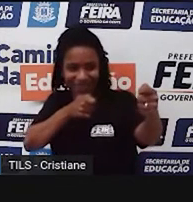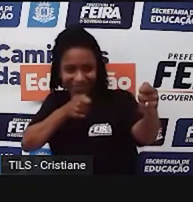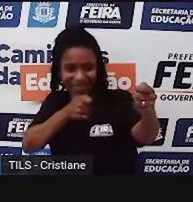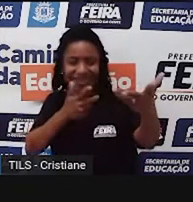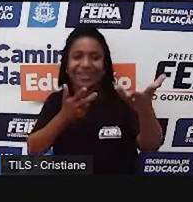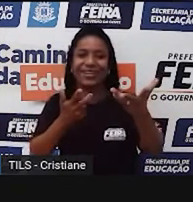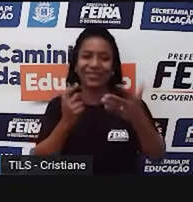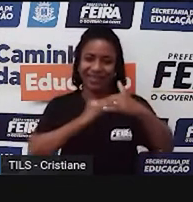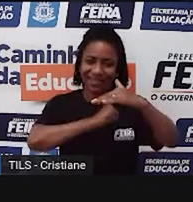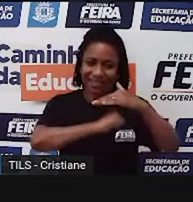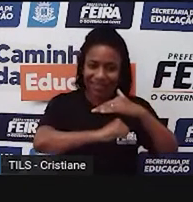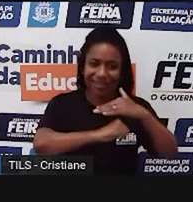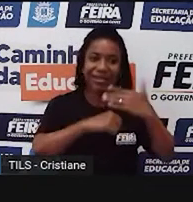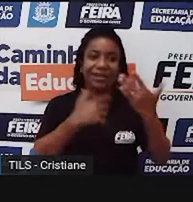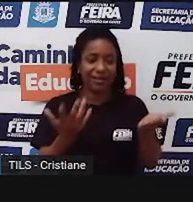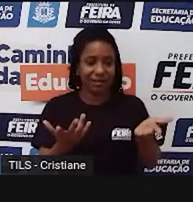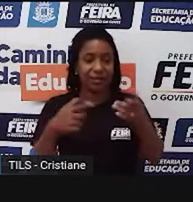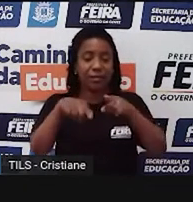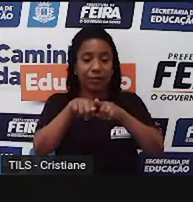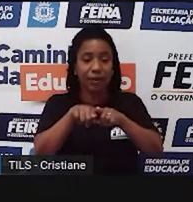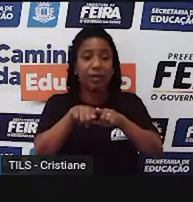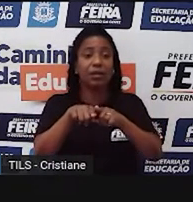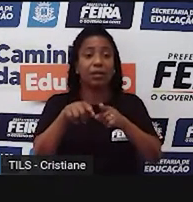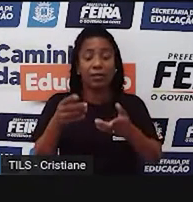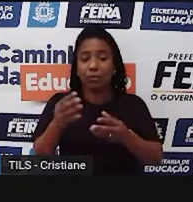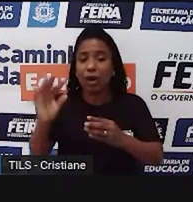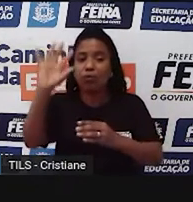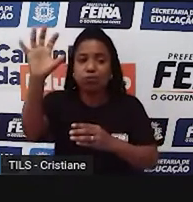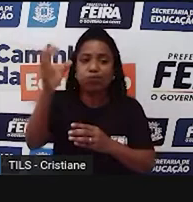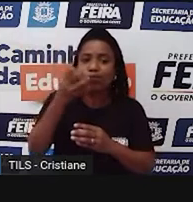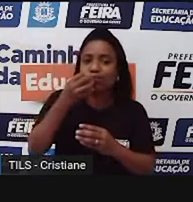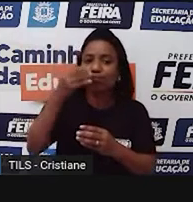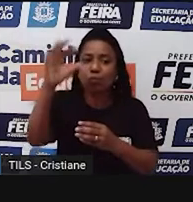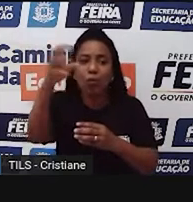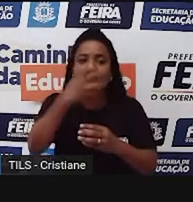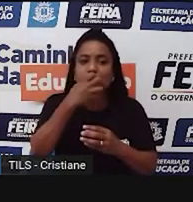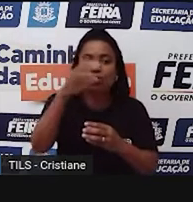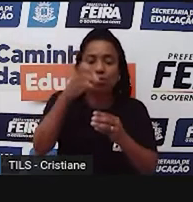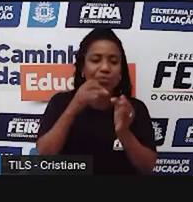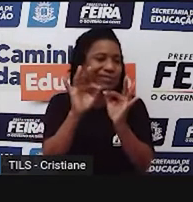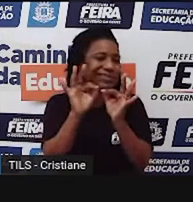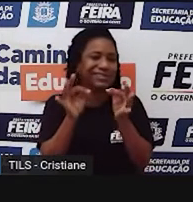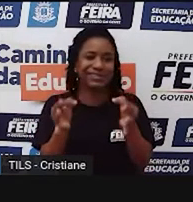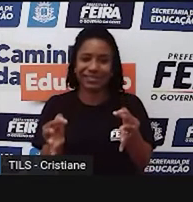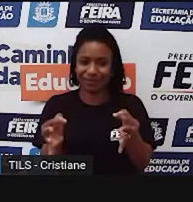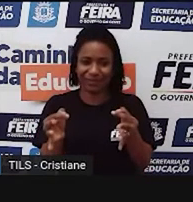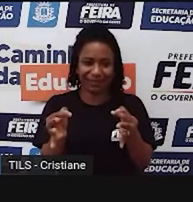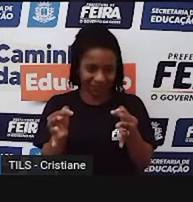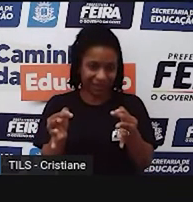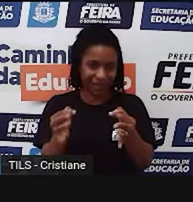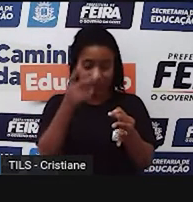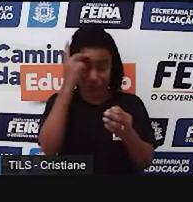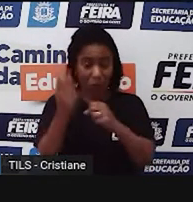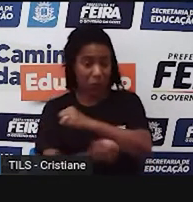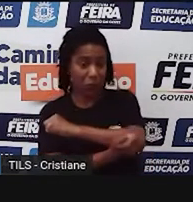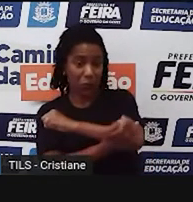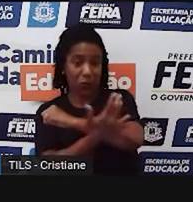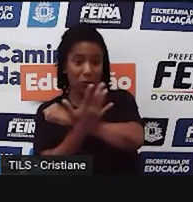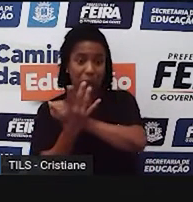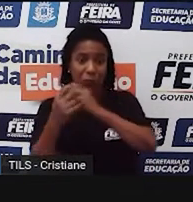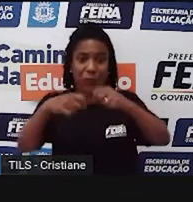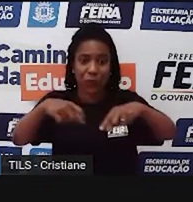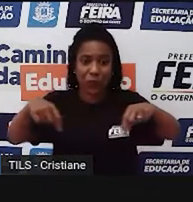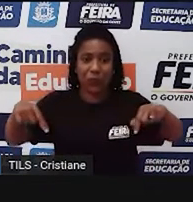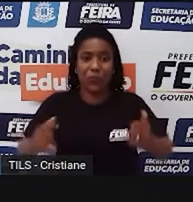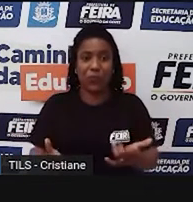do sedentarismo, como a gente tem hoje. Aí era uma coisa muito simples, eles não interferiam tanto assim na